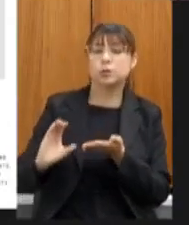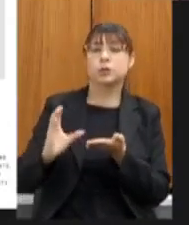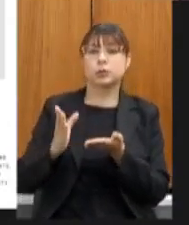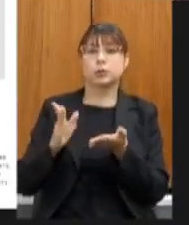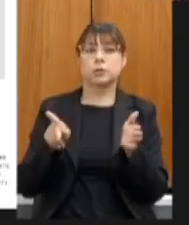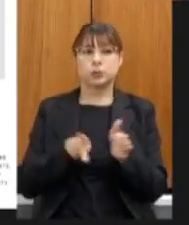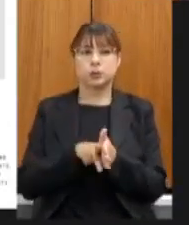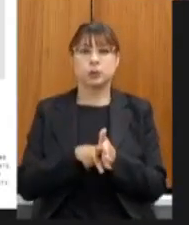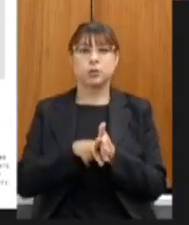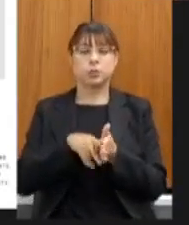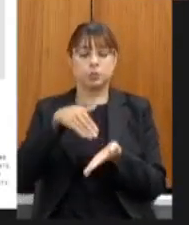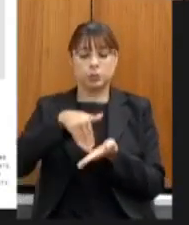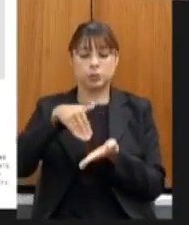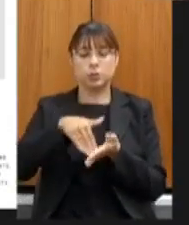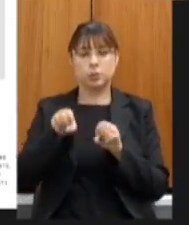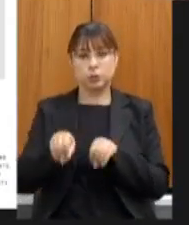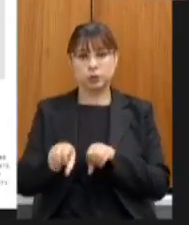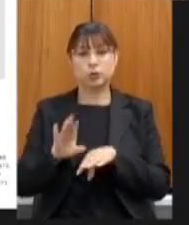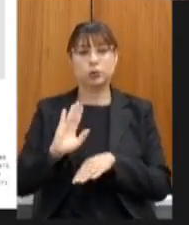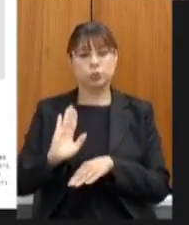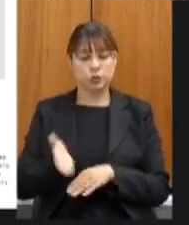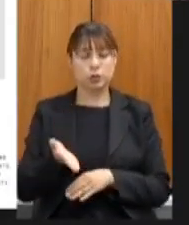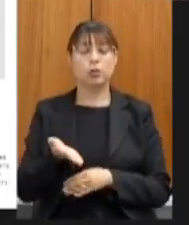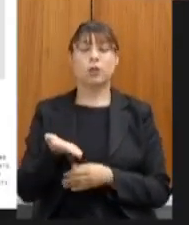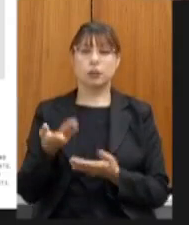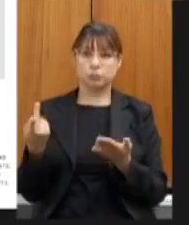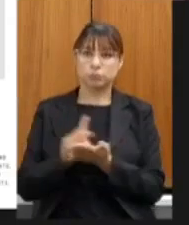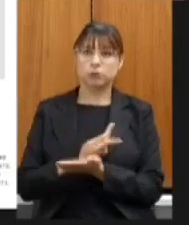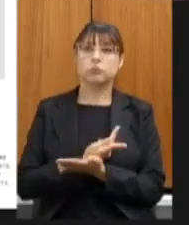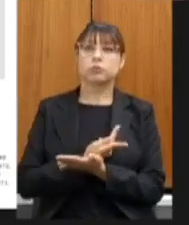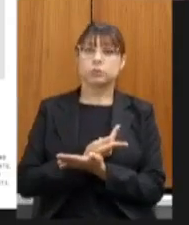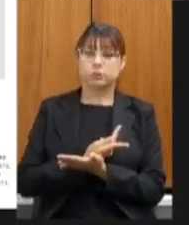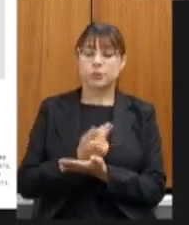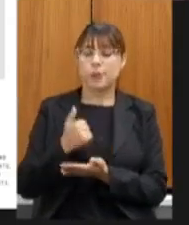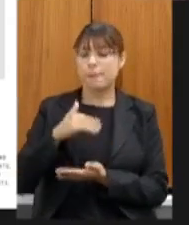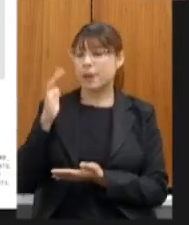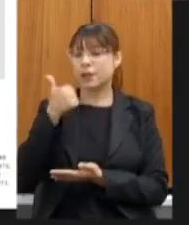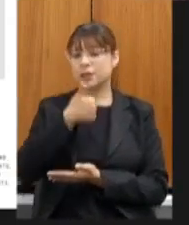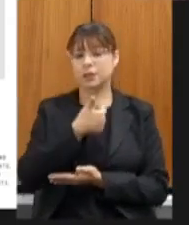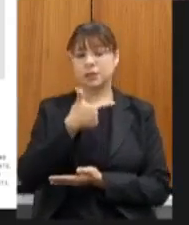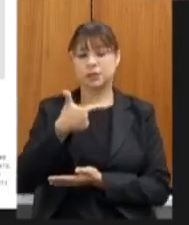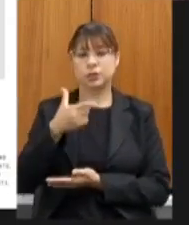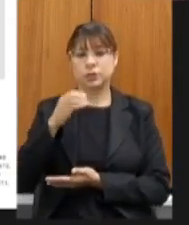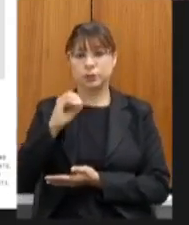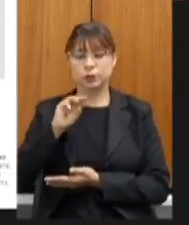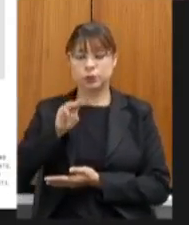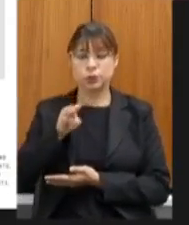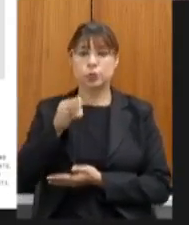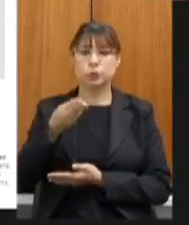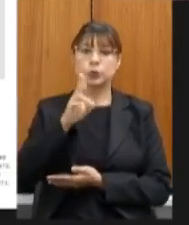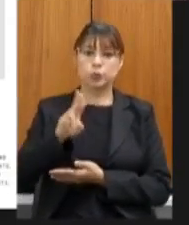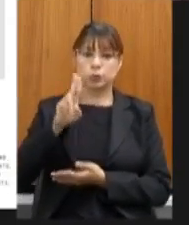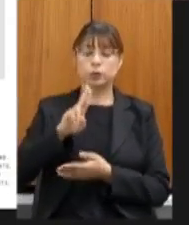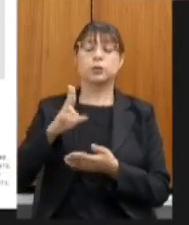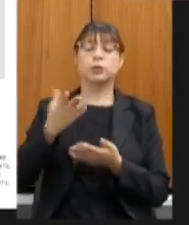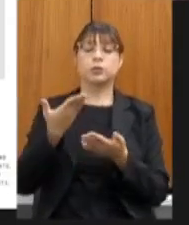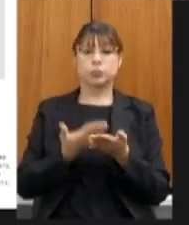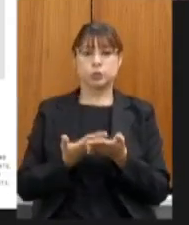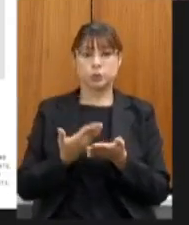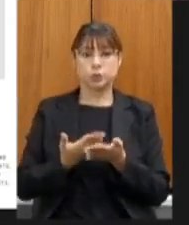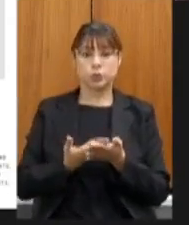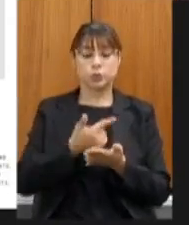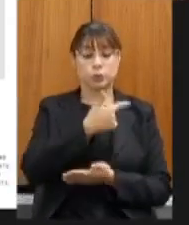Secretaria de Educação conseguimos já realizar aplicação de mais de 120 milhões nas escolas que 313